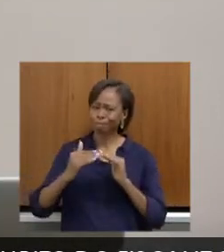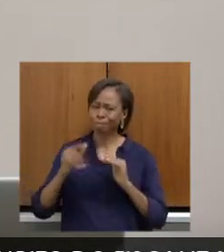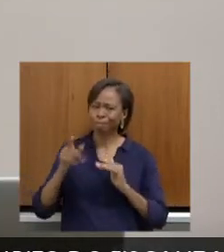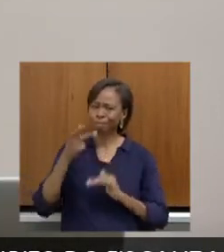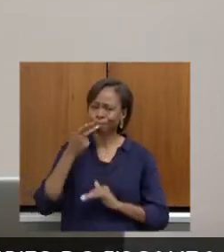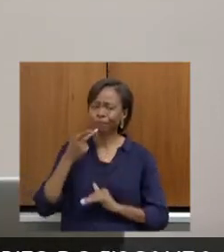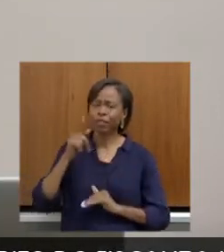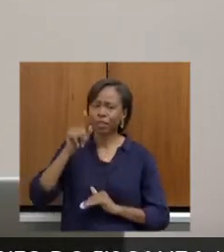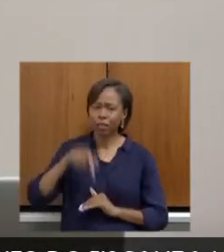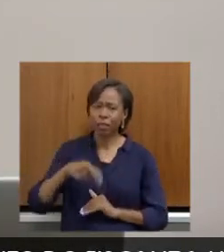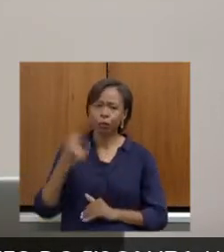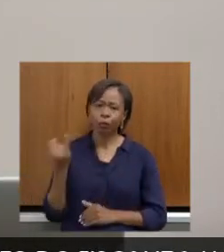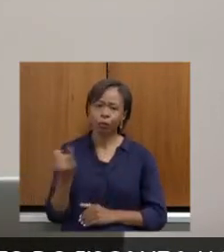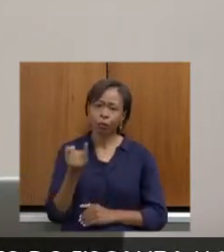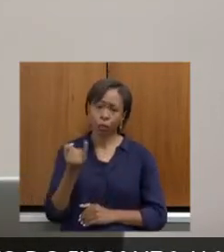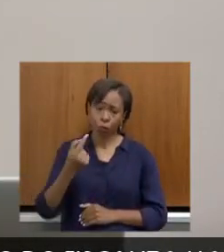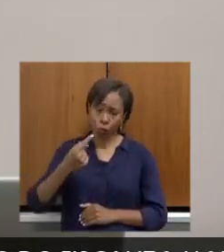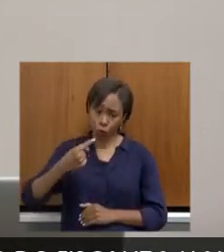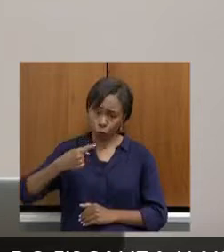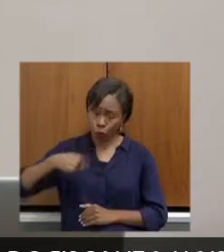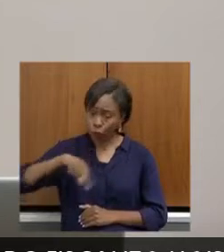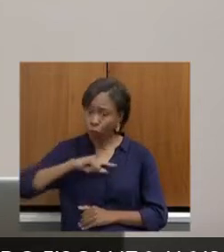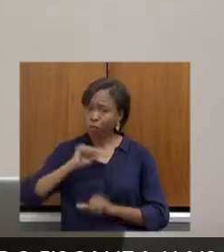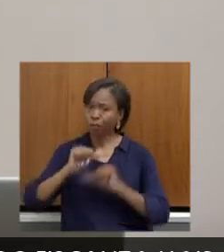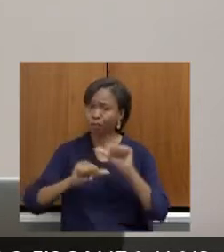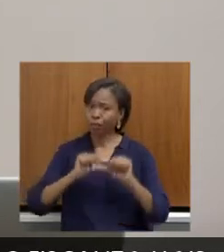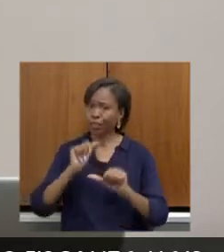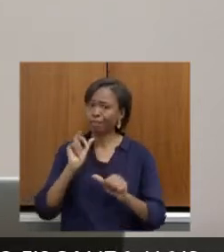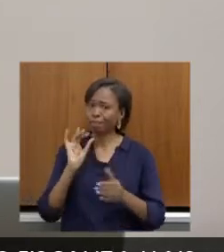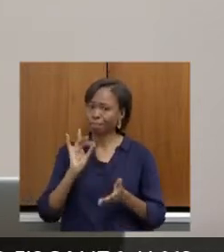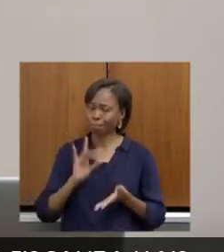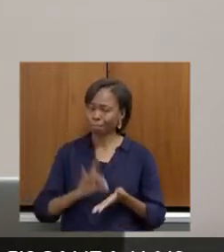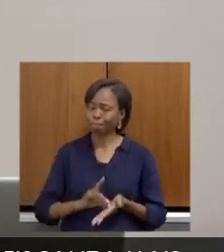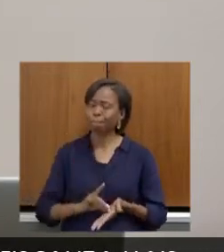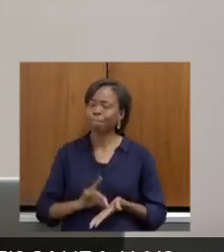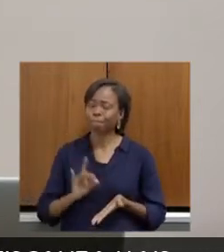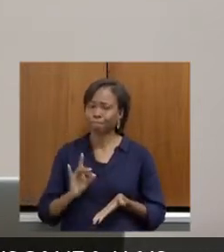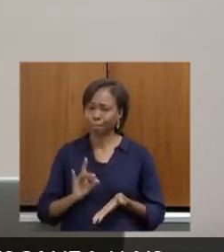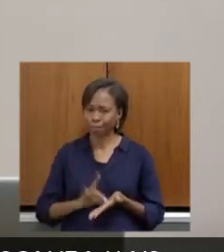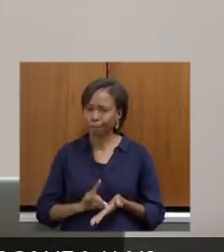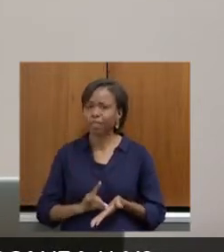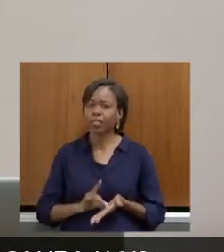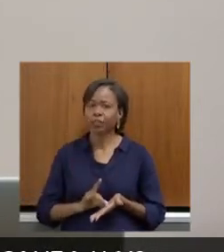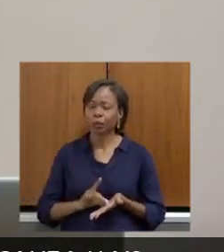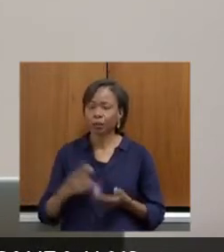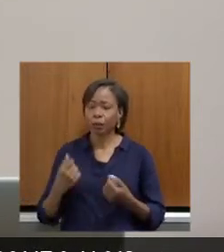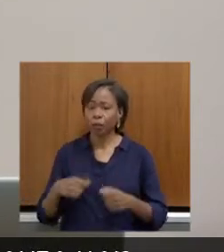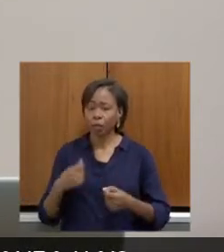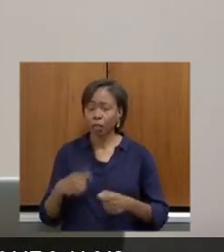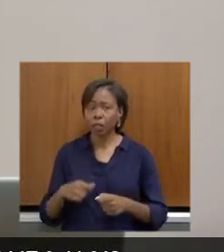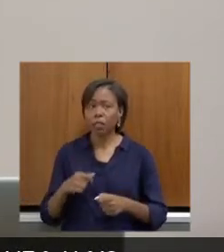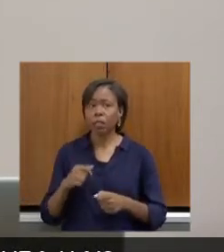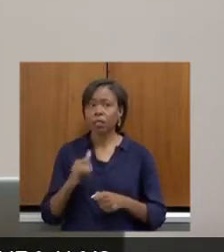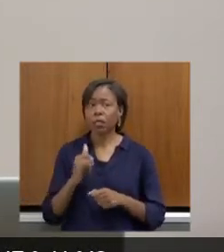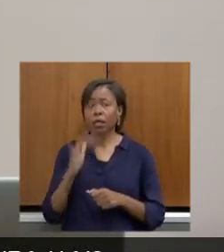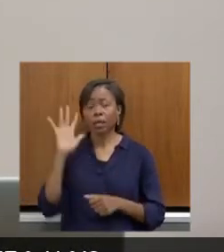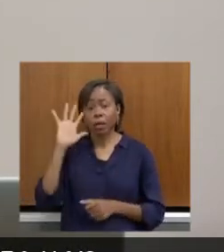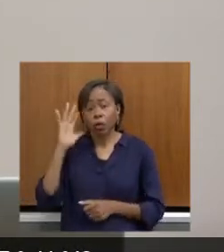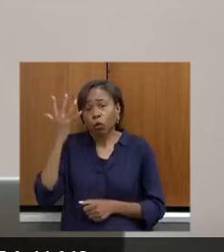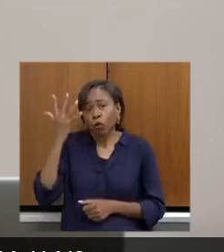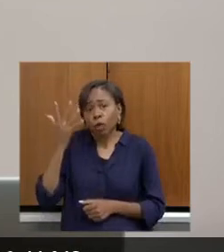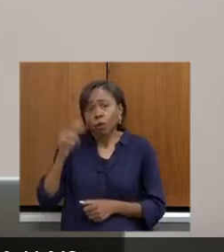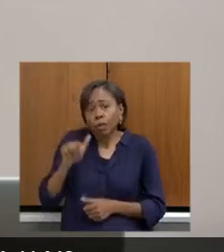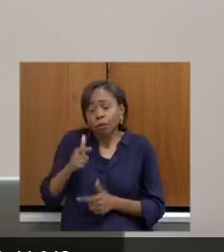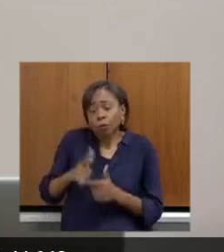um fator muito importante para a gente atacar, com certeza absoluta, de procurarmos alguma forma para minimizar esse